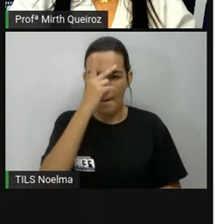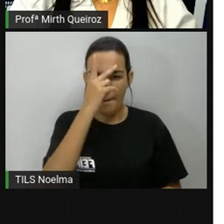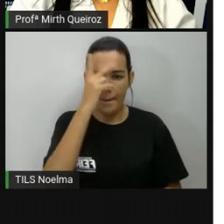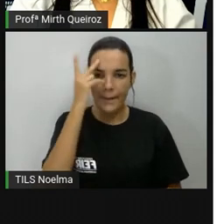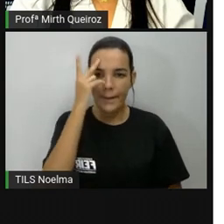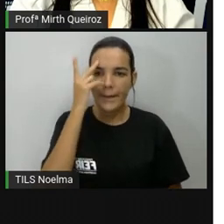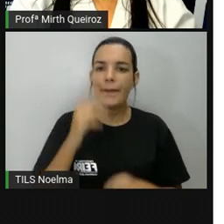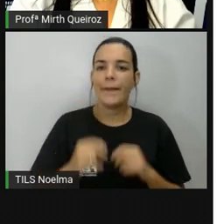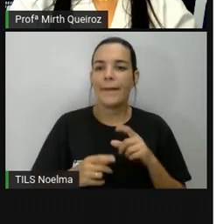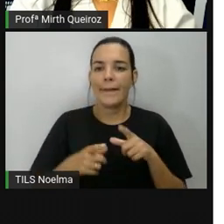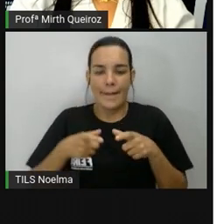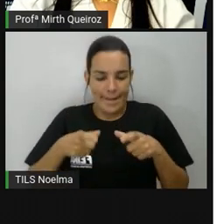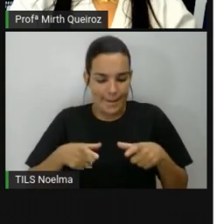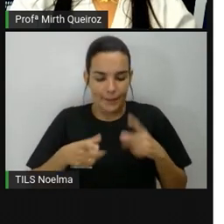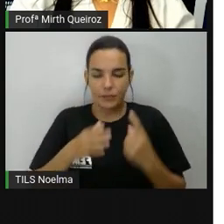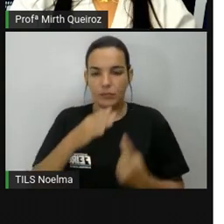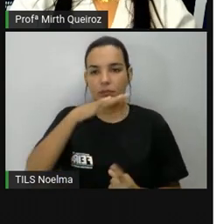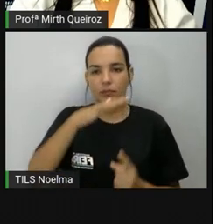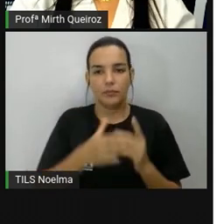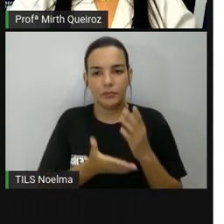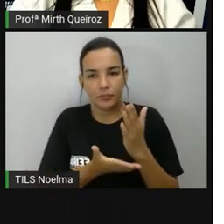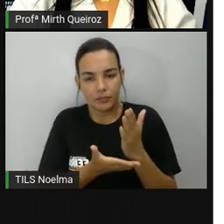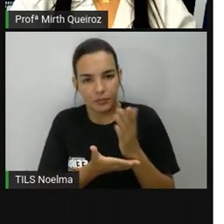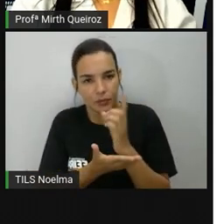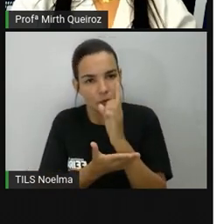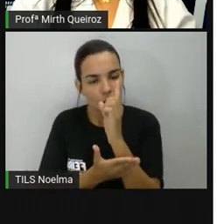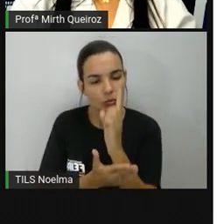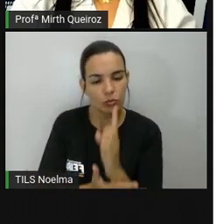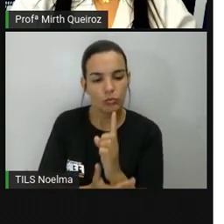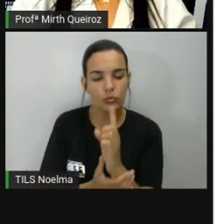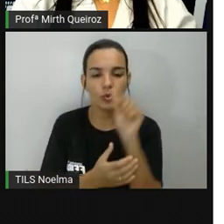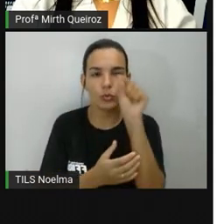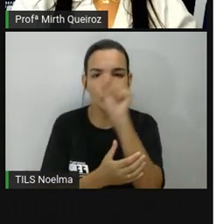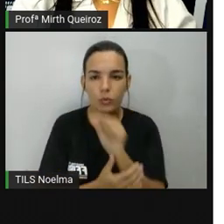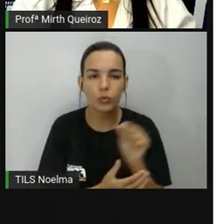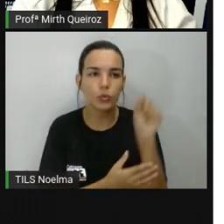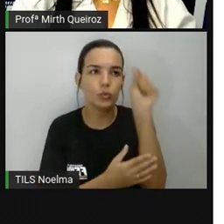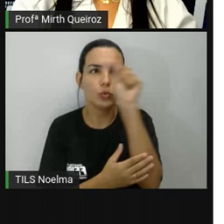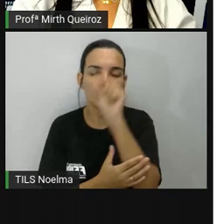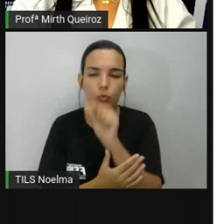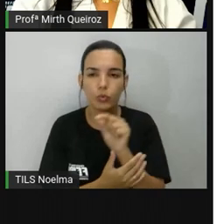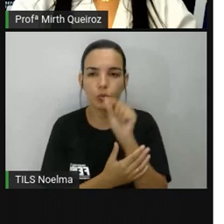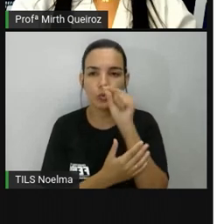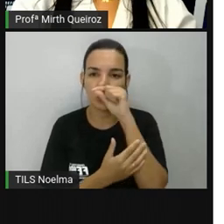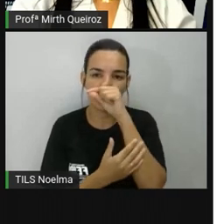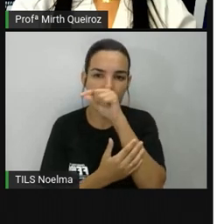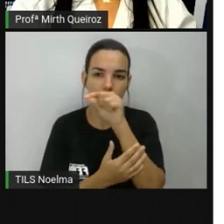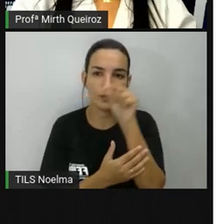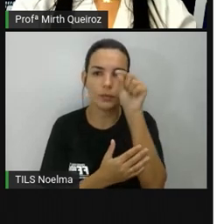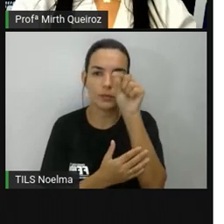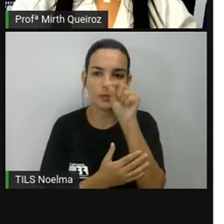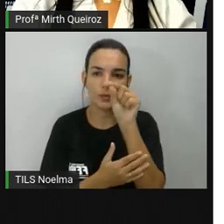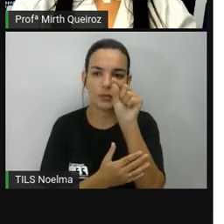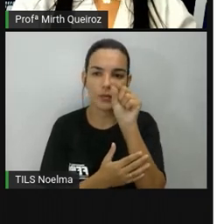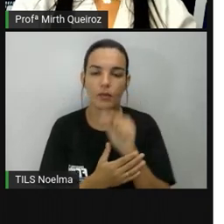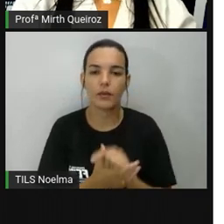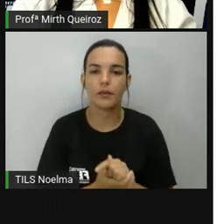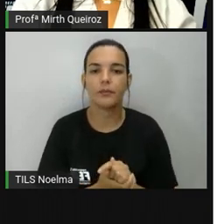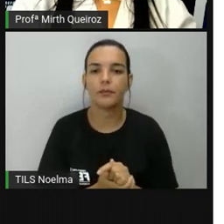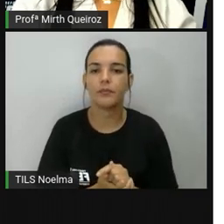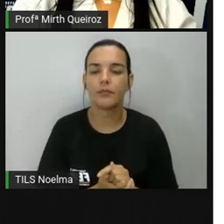no meio, no meio da rosa dos ventos, né? Porque a gente está aqui querendo descobrir a